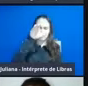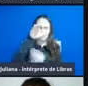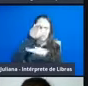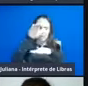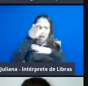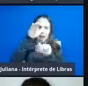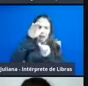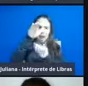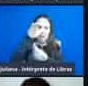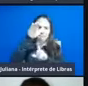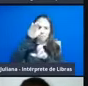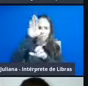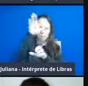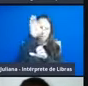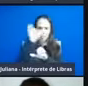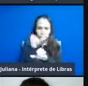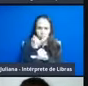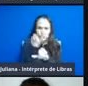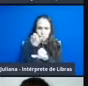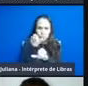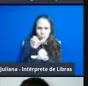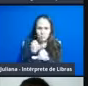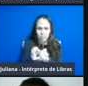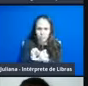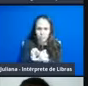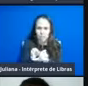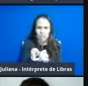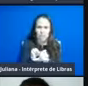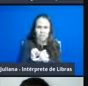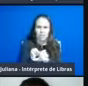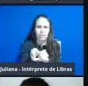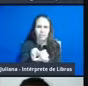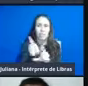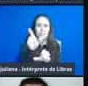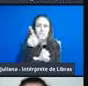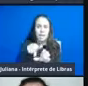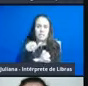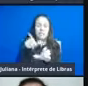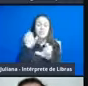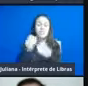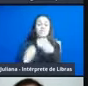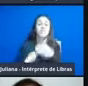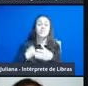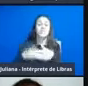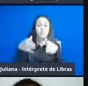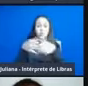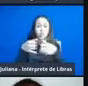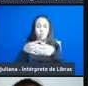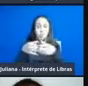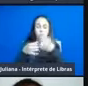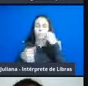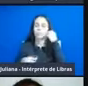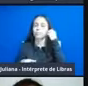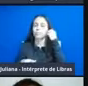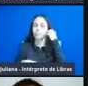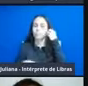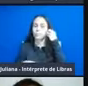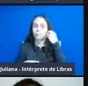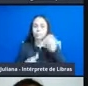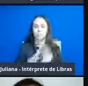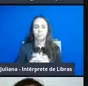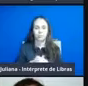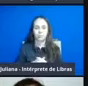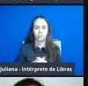Então, são insetos sociais e que apresentam, então, um estreitamento entre o tórax e o